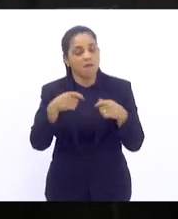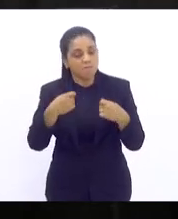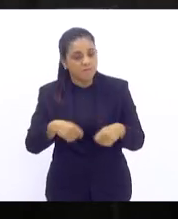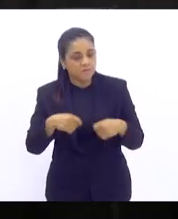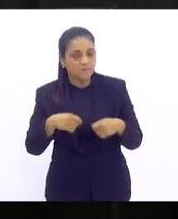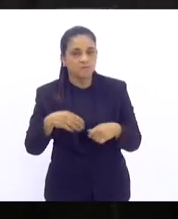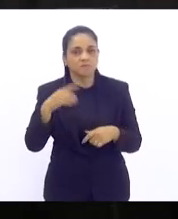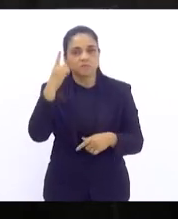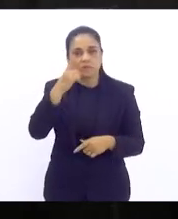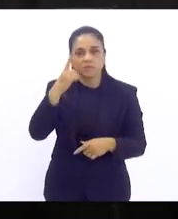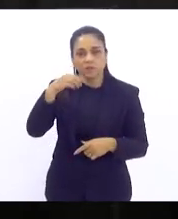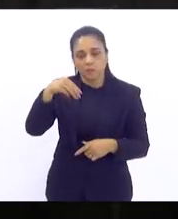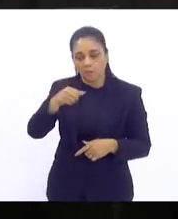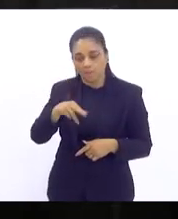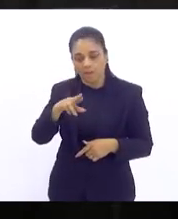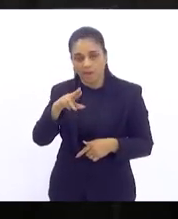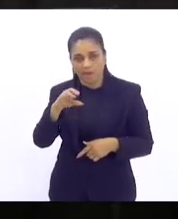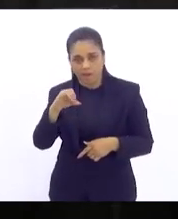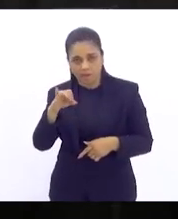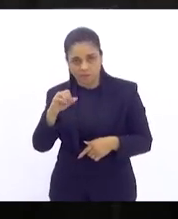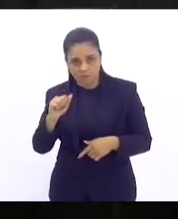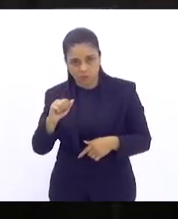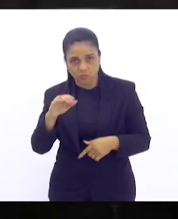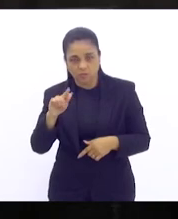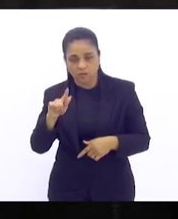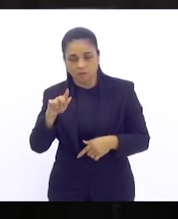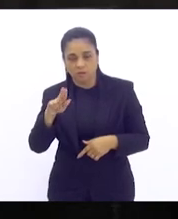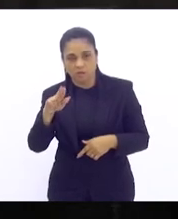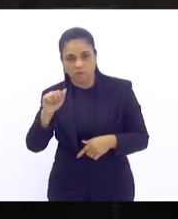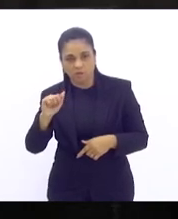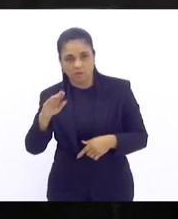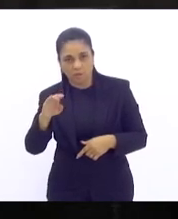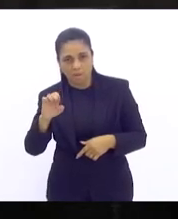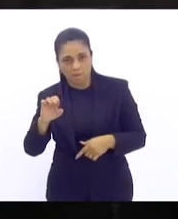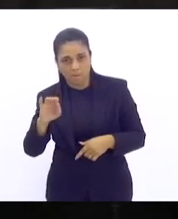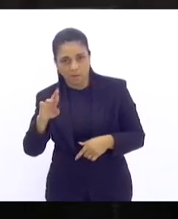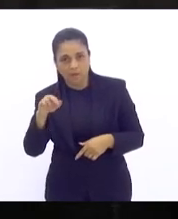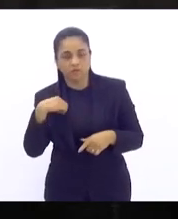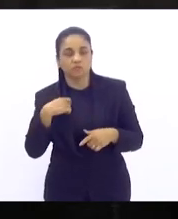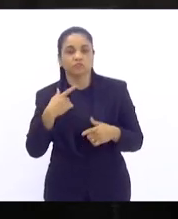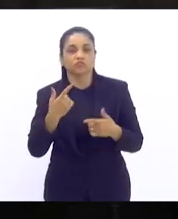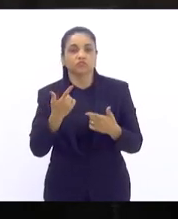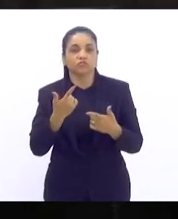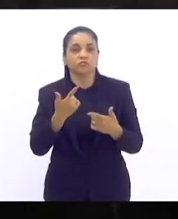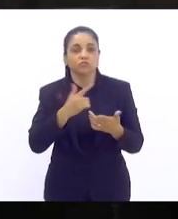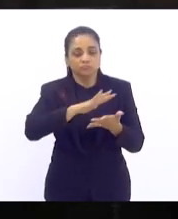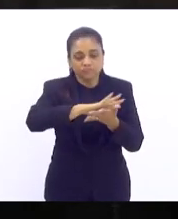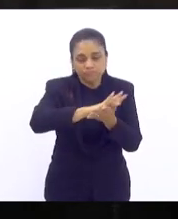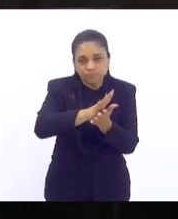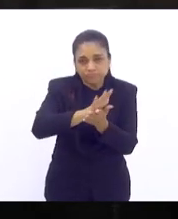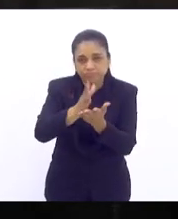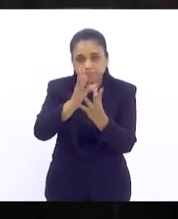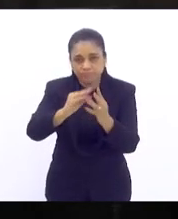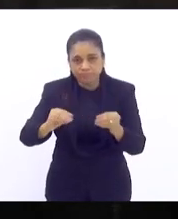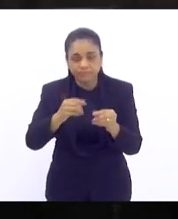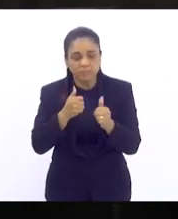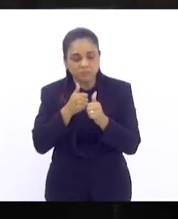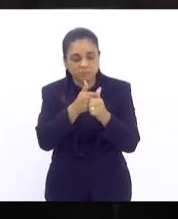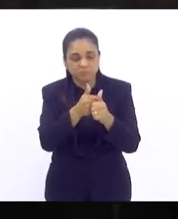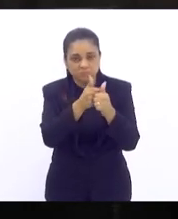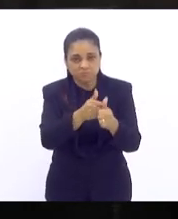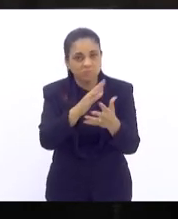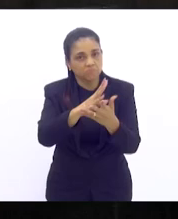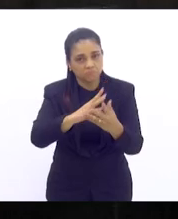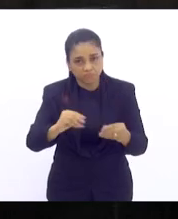desnaturalizar a intolerância desnaturalizar o racismo religioso e as perseguições às